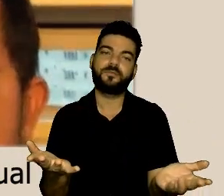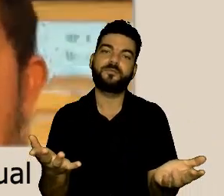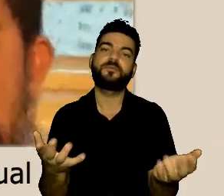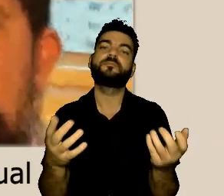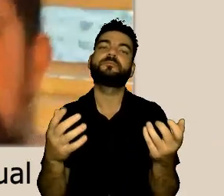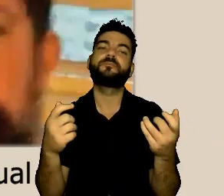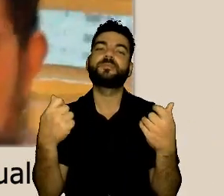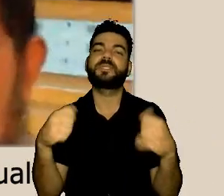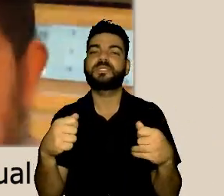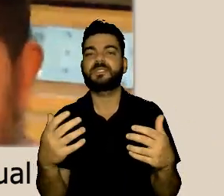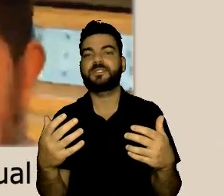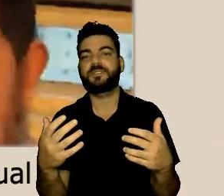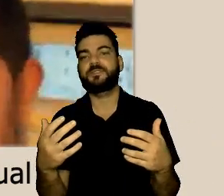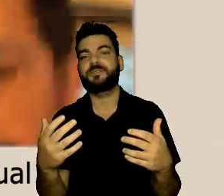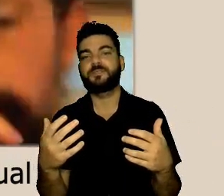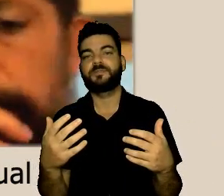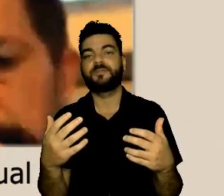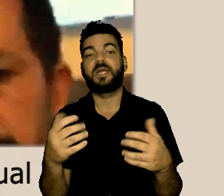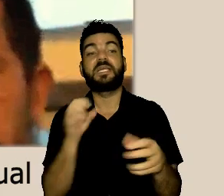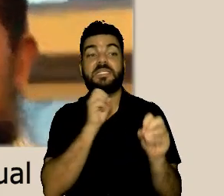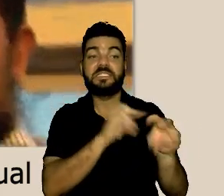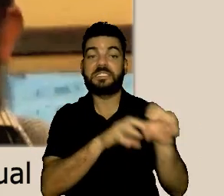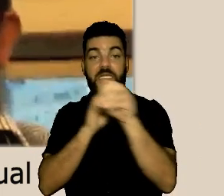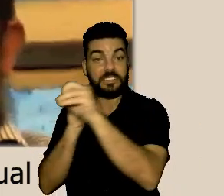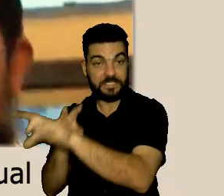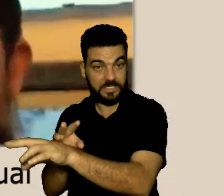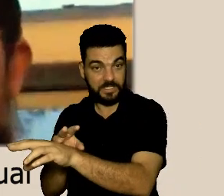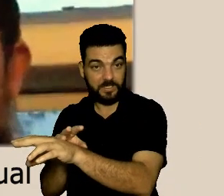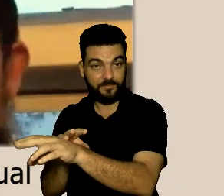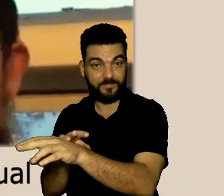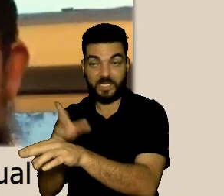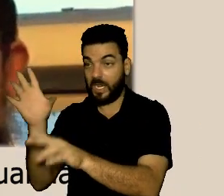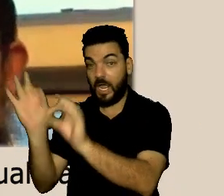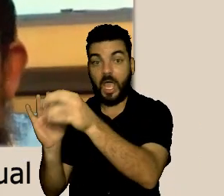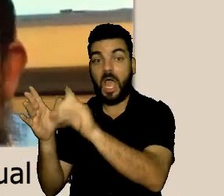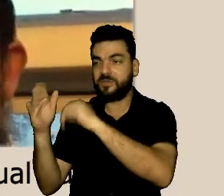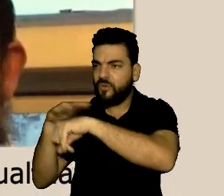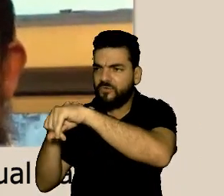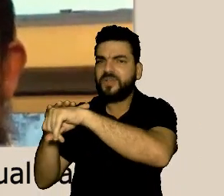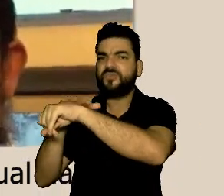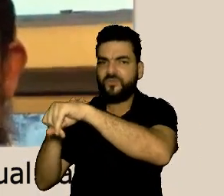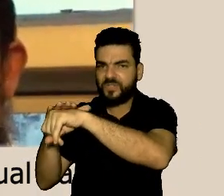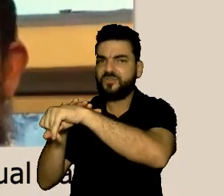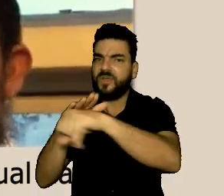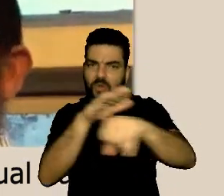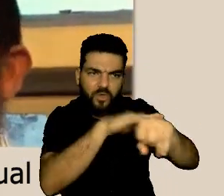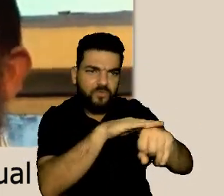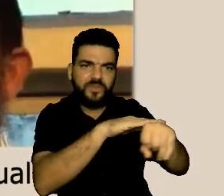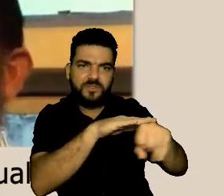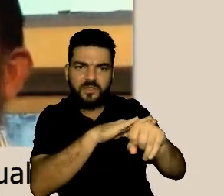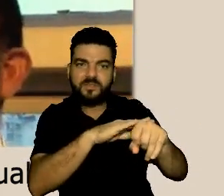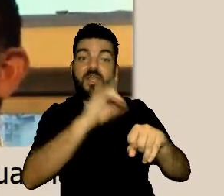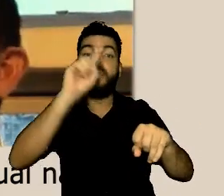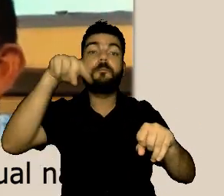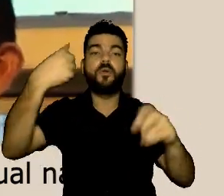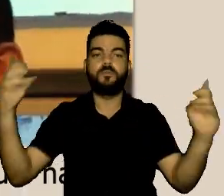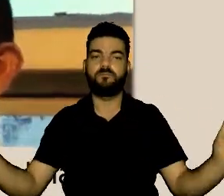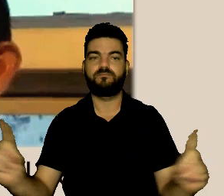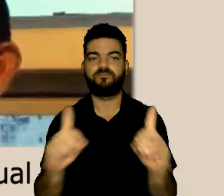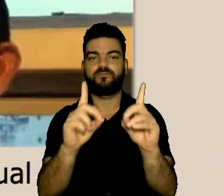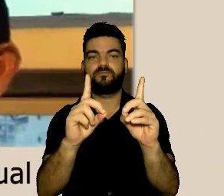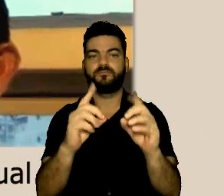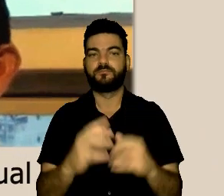para que se encontrem eles devem ser vamos dizer assim sensibilizados e